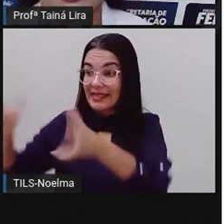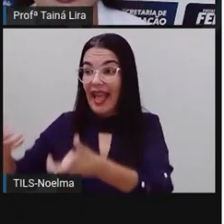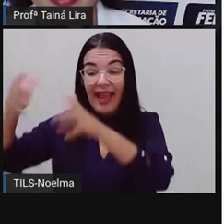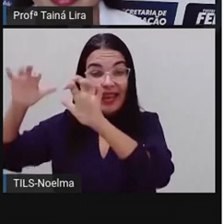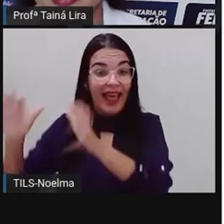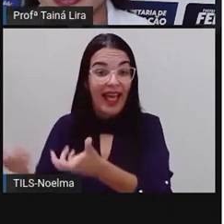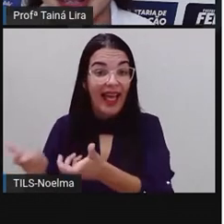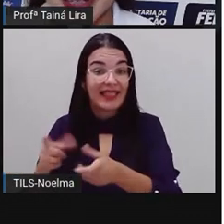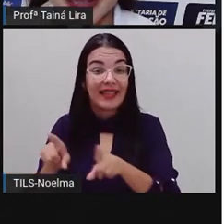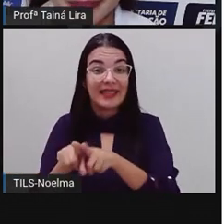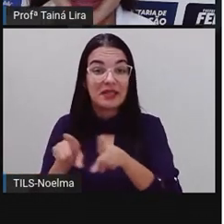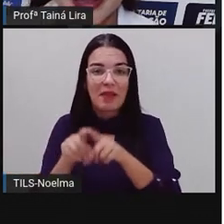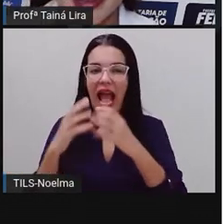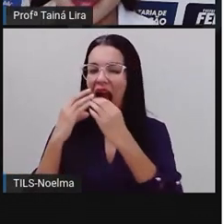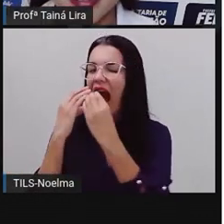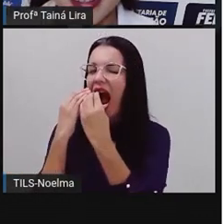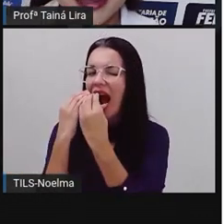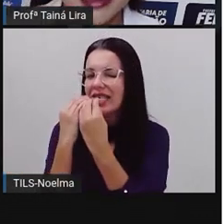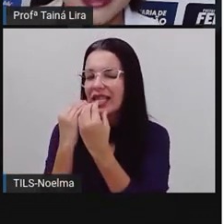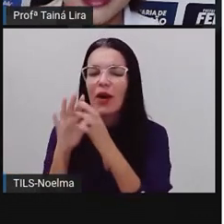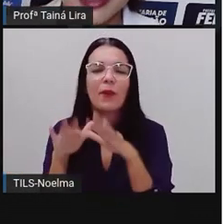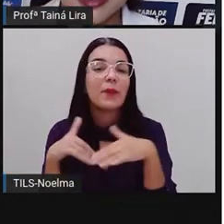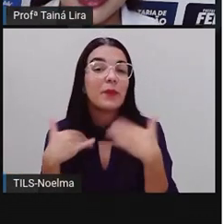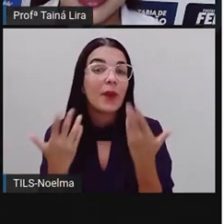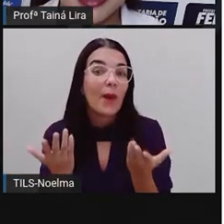hambúrguer, não é? Que planta é essa?